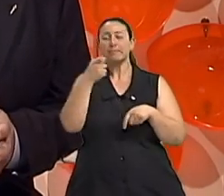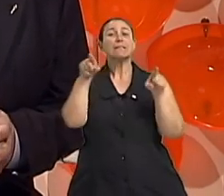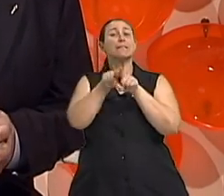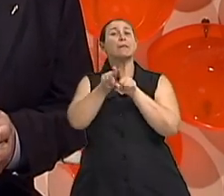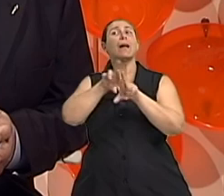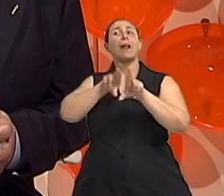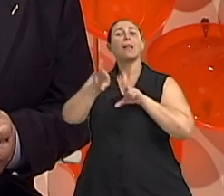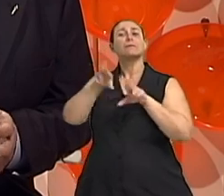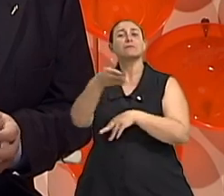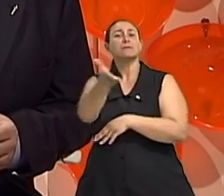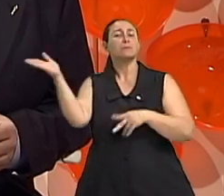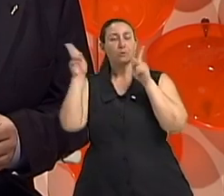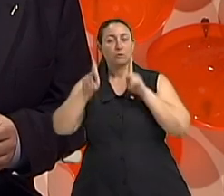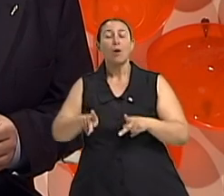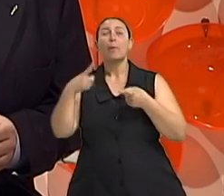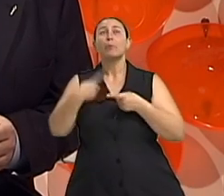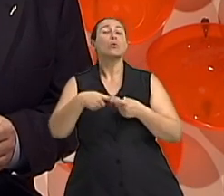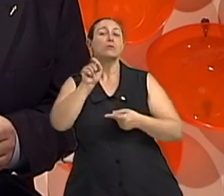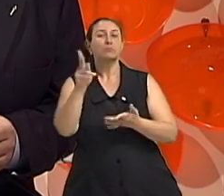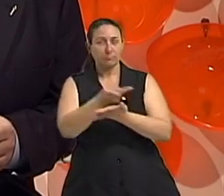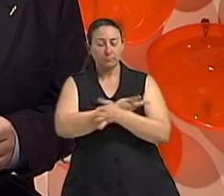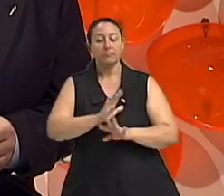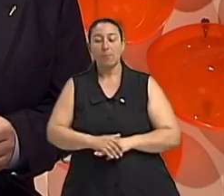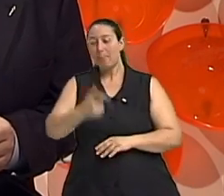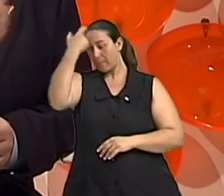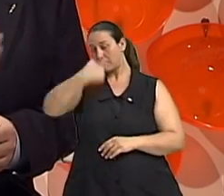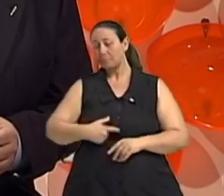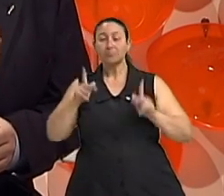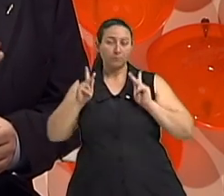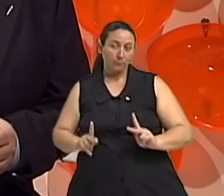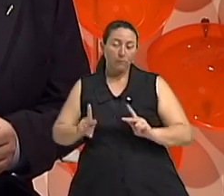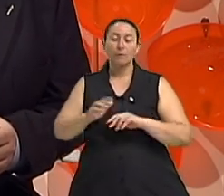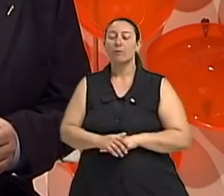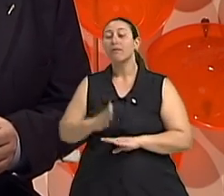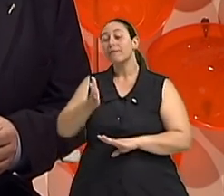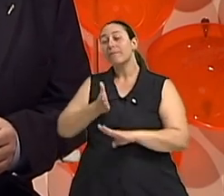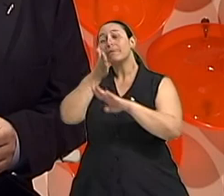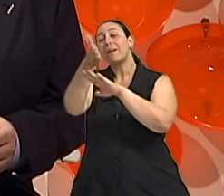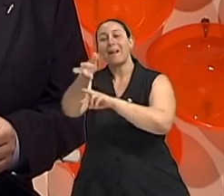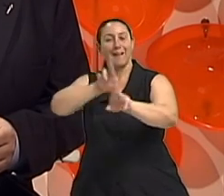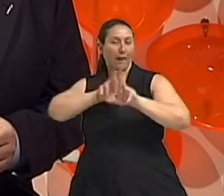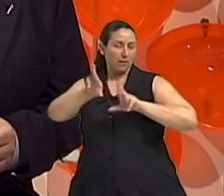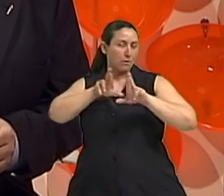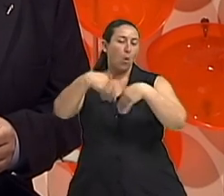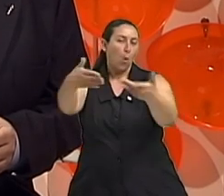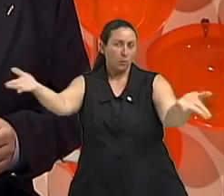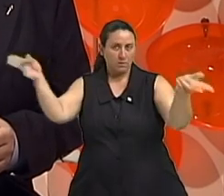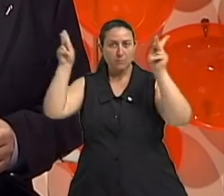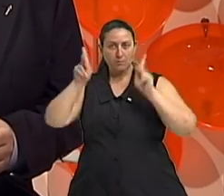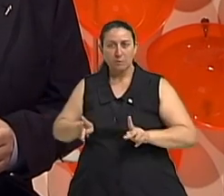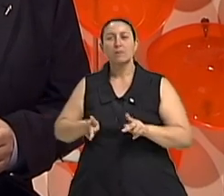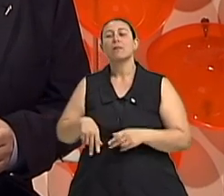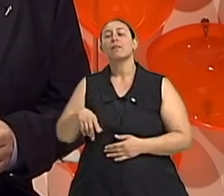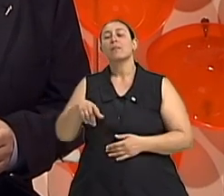porque se a pessoa vai se relacionar com outras, receando estar com cheiro